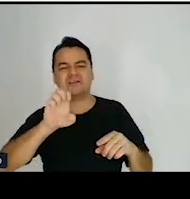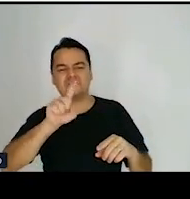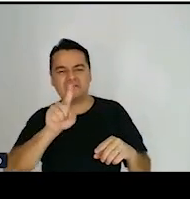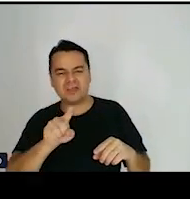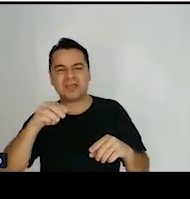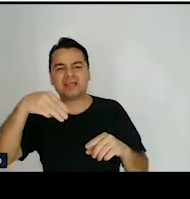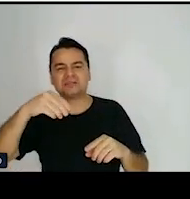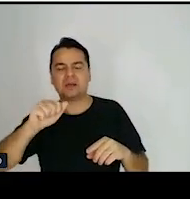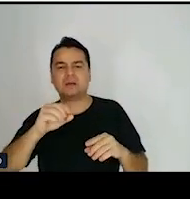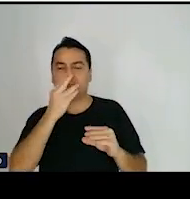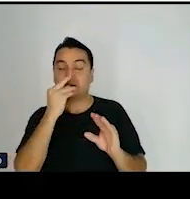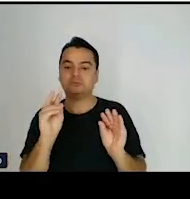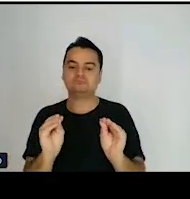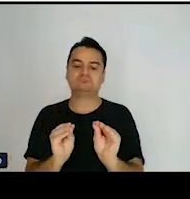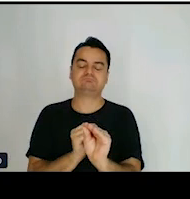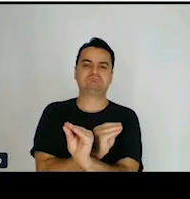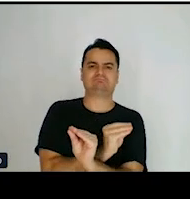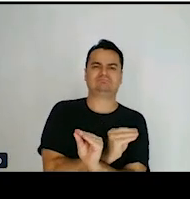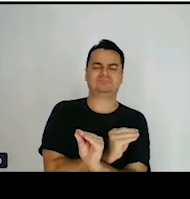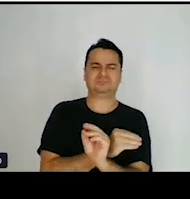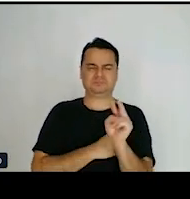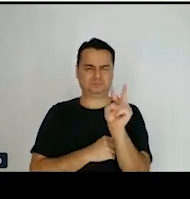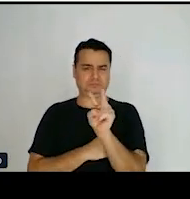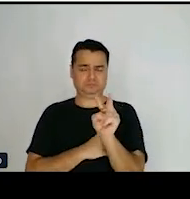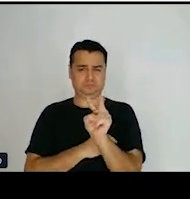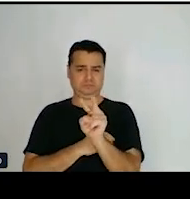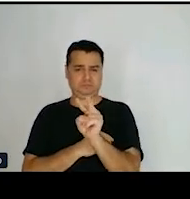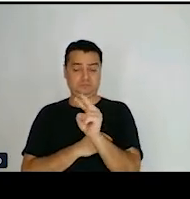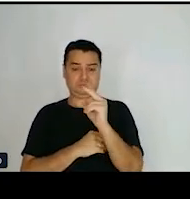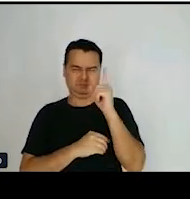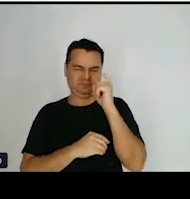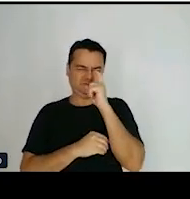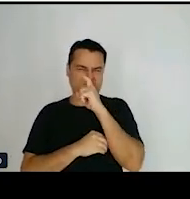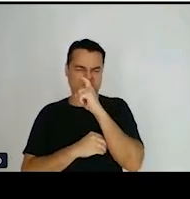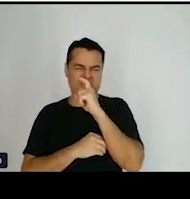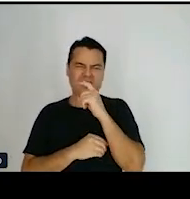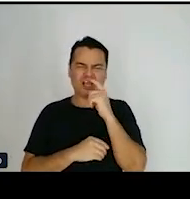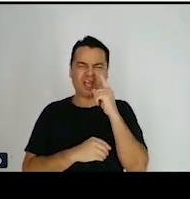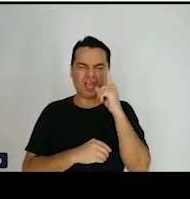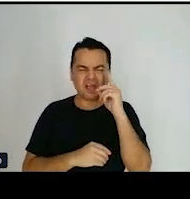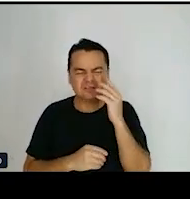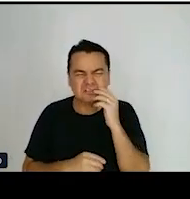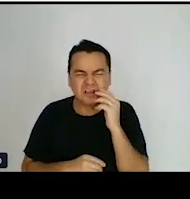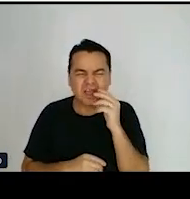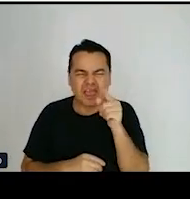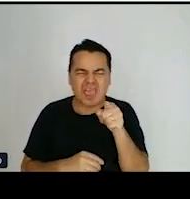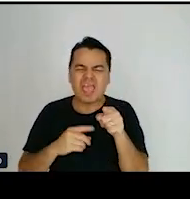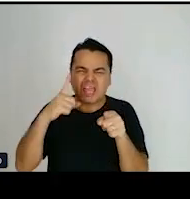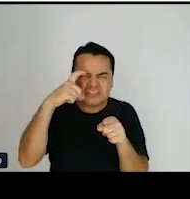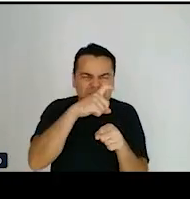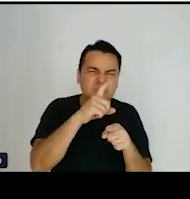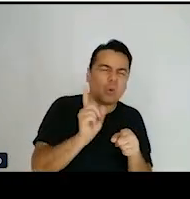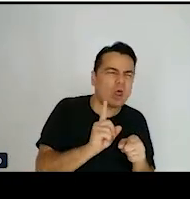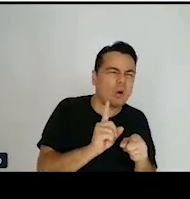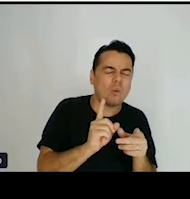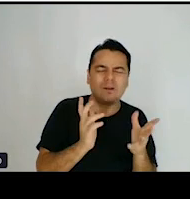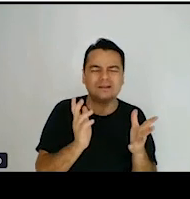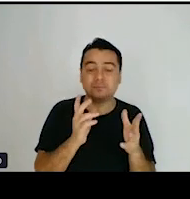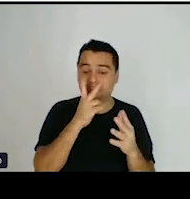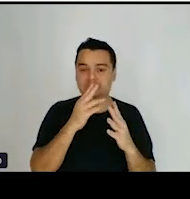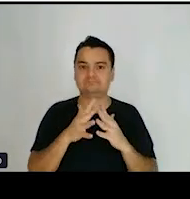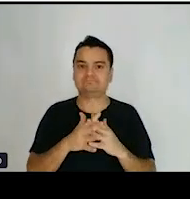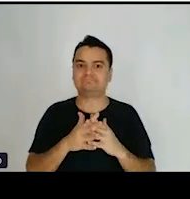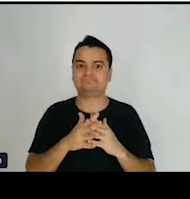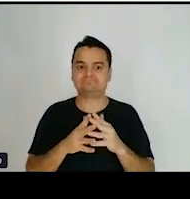Ou ainda, as dúvidas sobre o combate ao vírus que prejudicam o diagnóstico são cada vez mais frequentes.